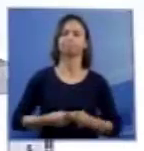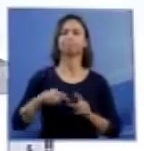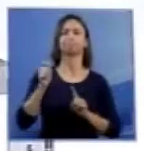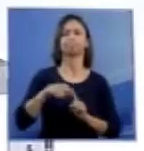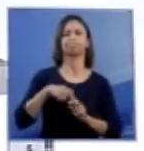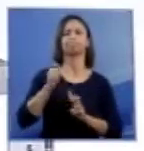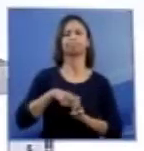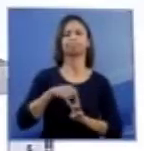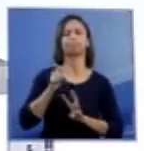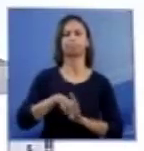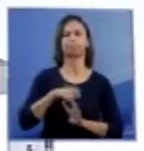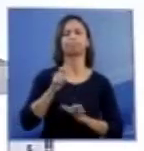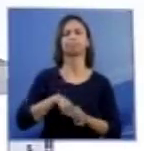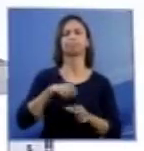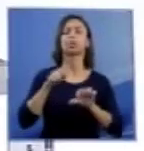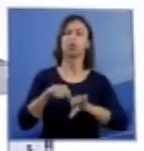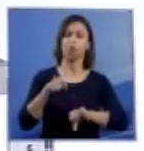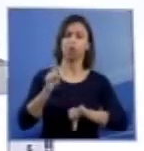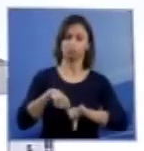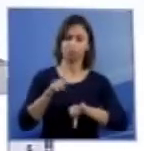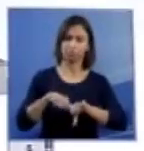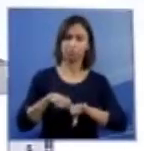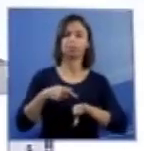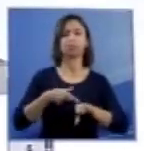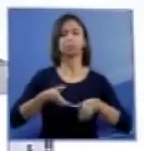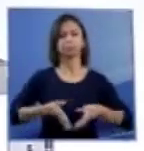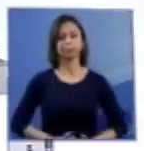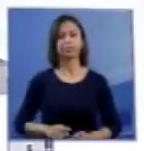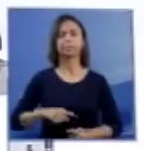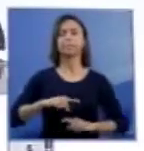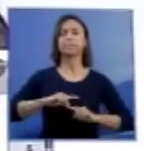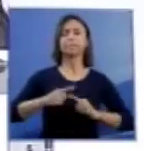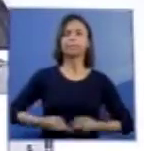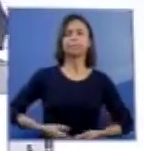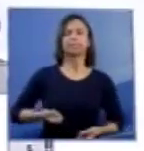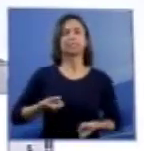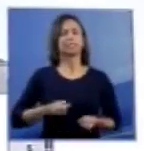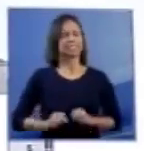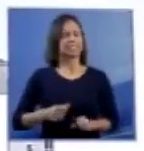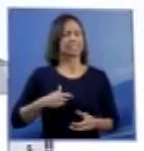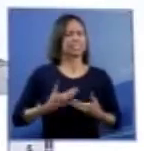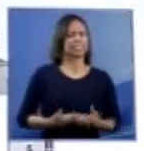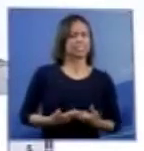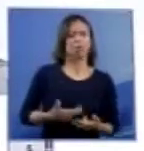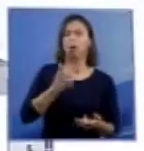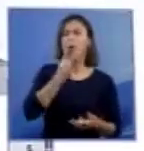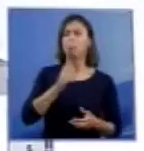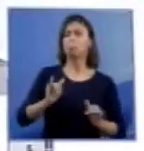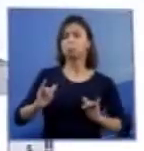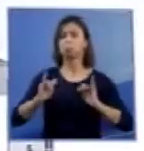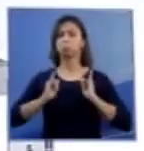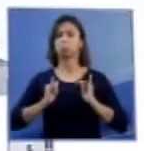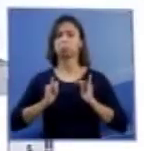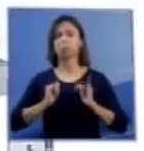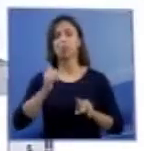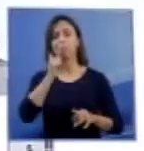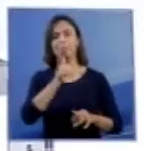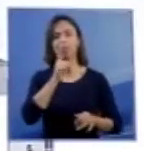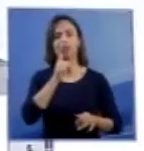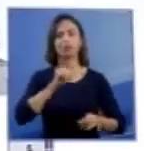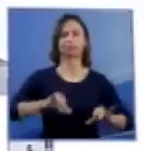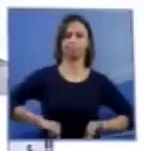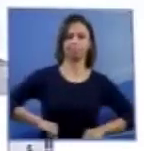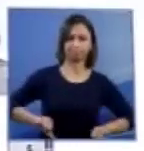consiga dimensionar os agravos de uma gravidez acometida por anencefalia,